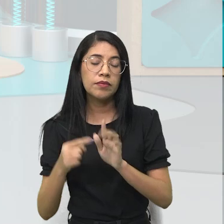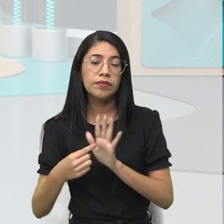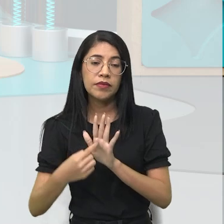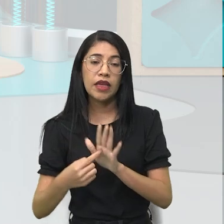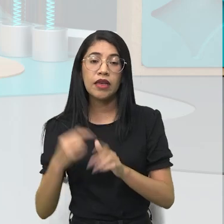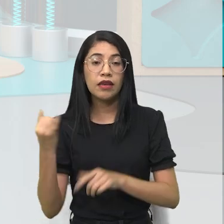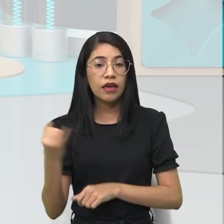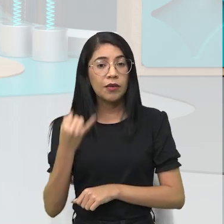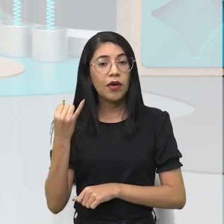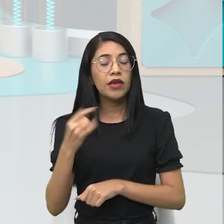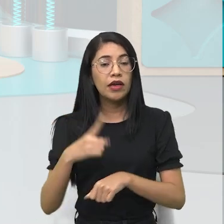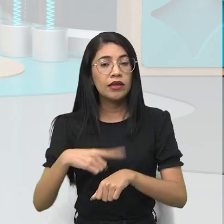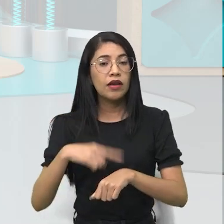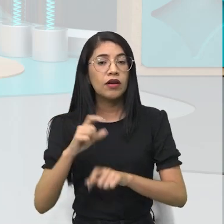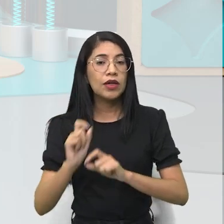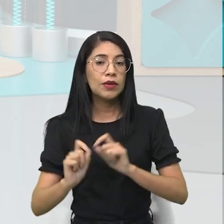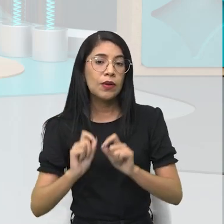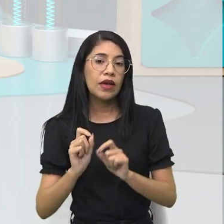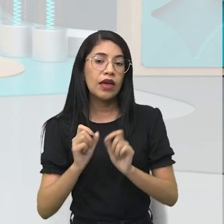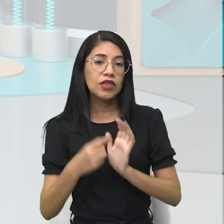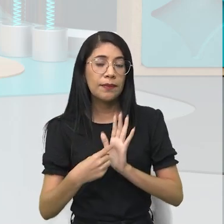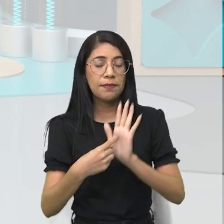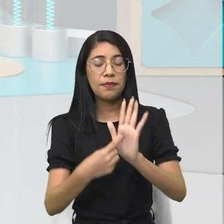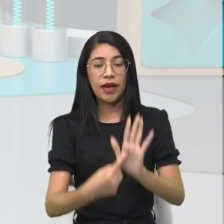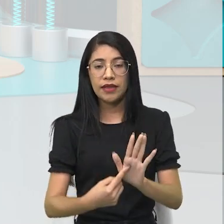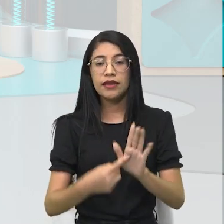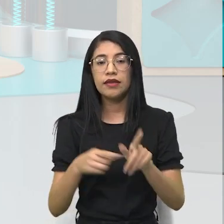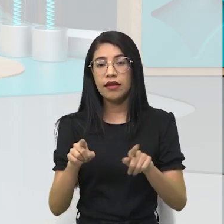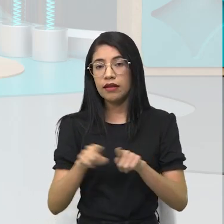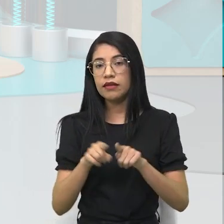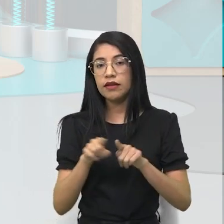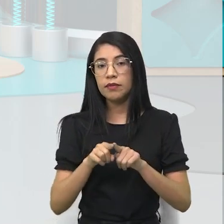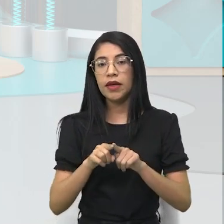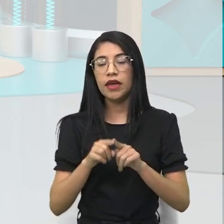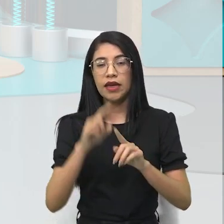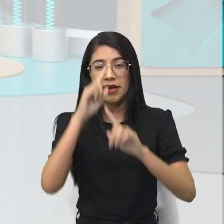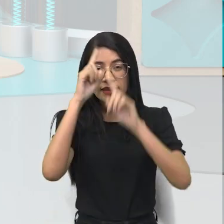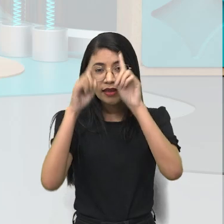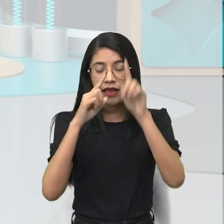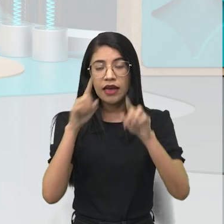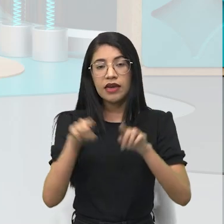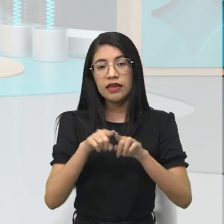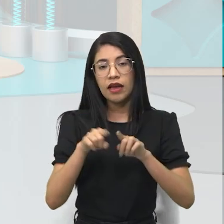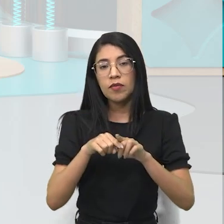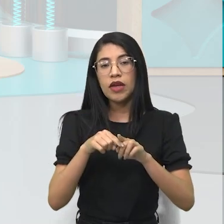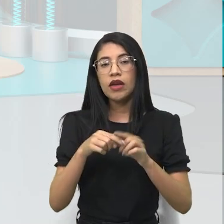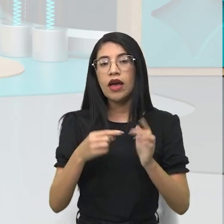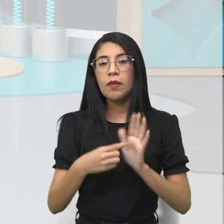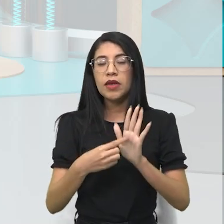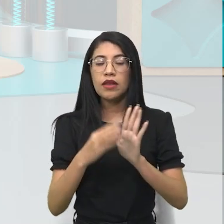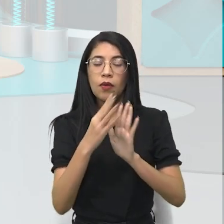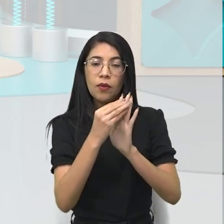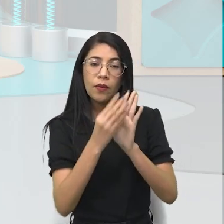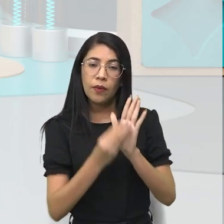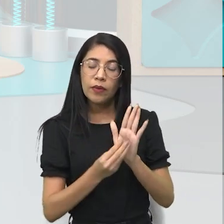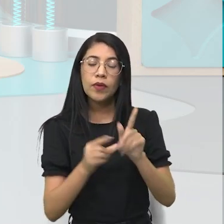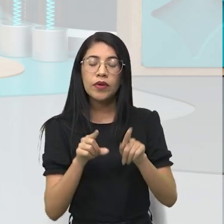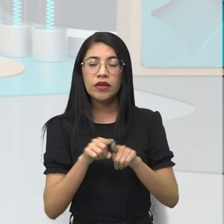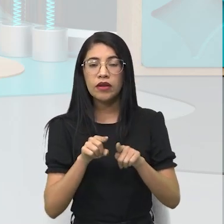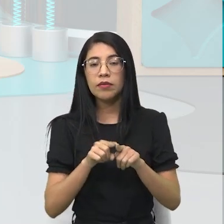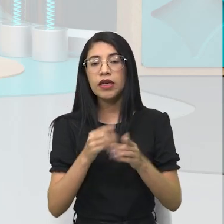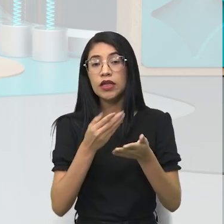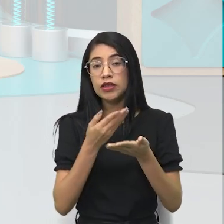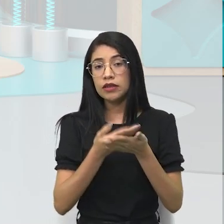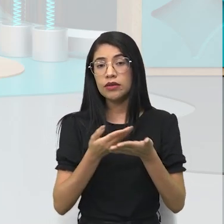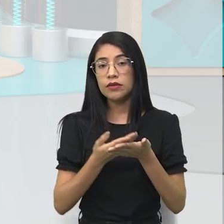super importante na hora, né, de nós expormos aí as nossas ideias e expormos o nosso conteúdo, né, que nós estudamos